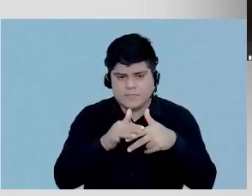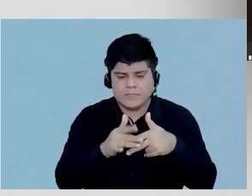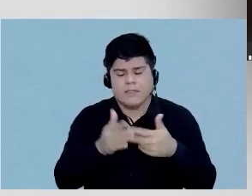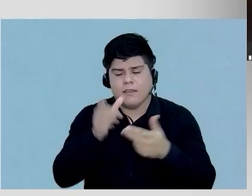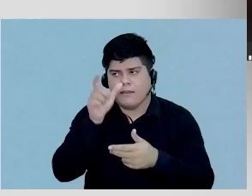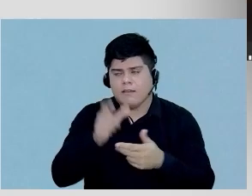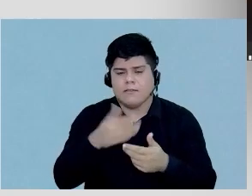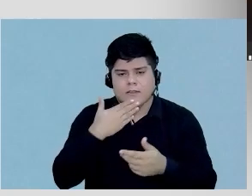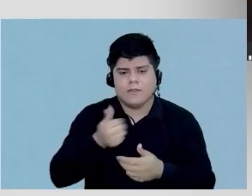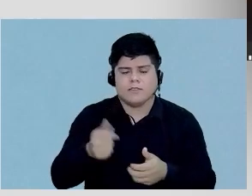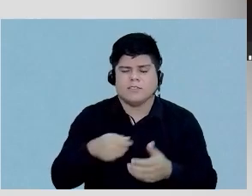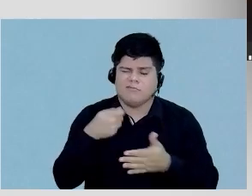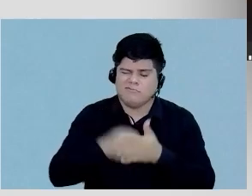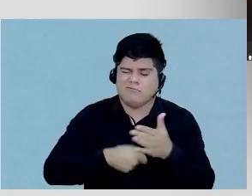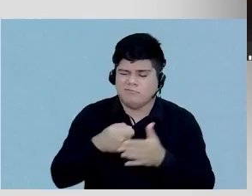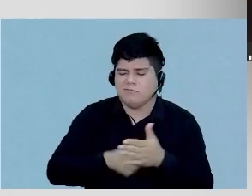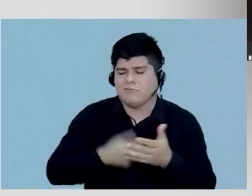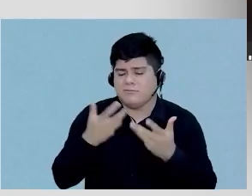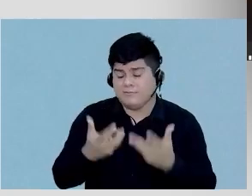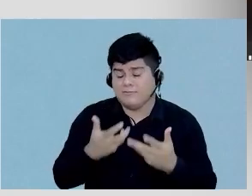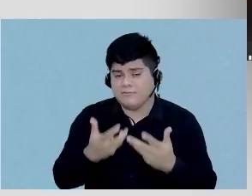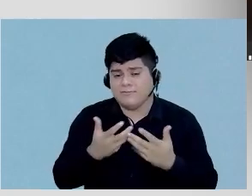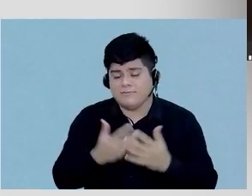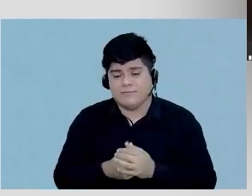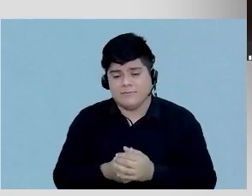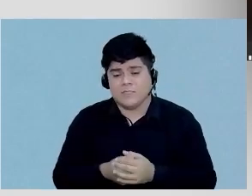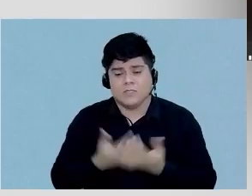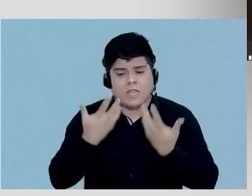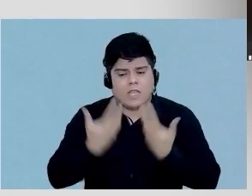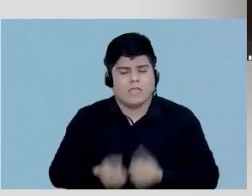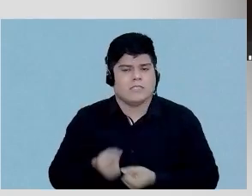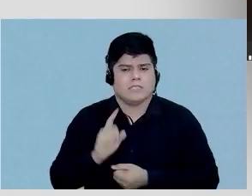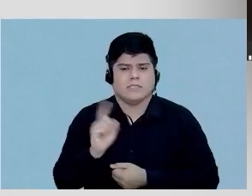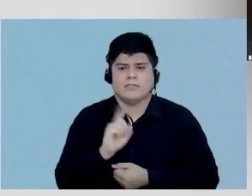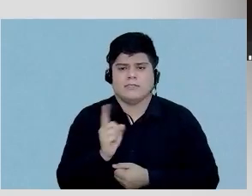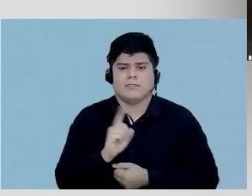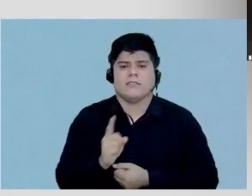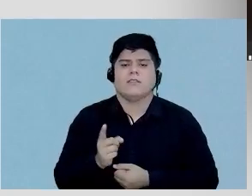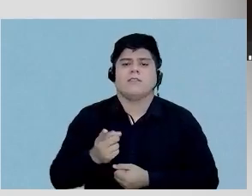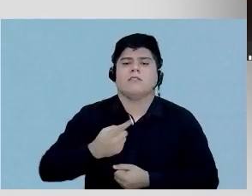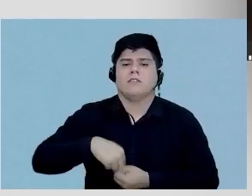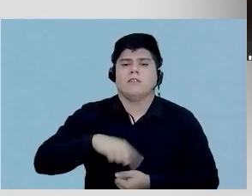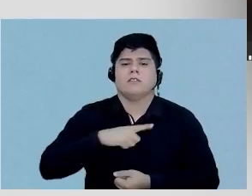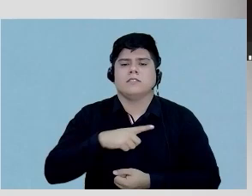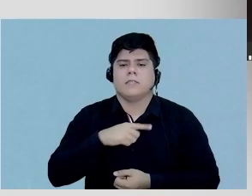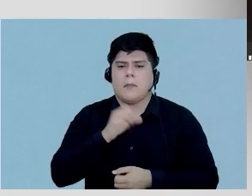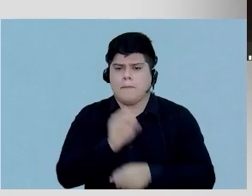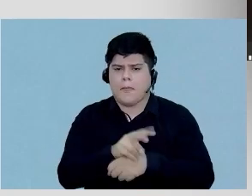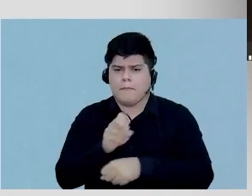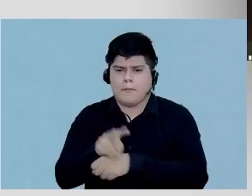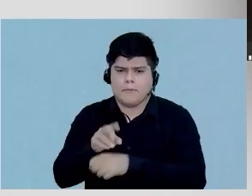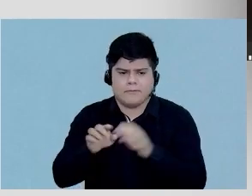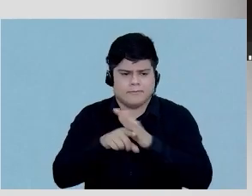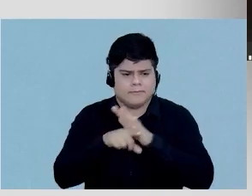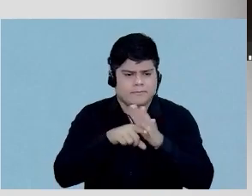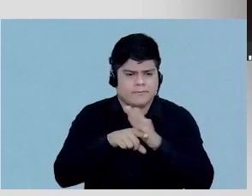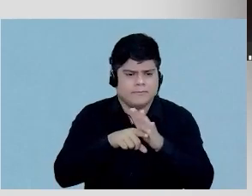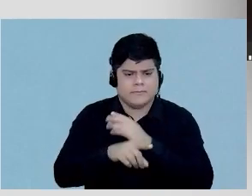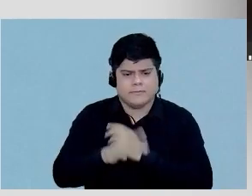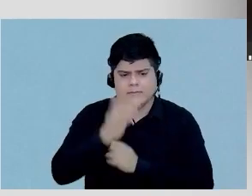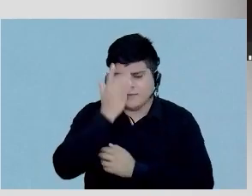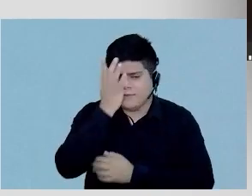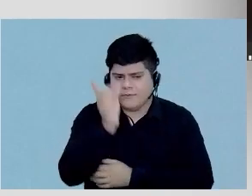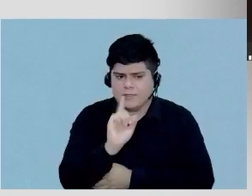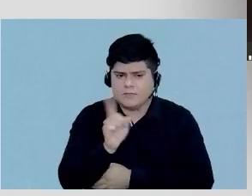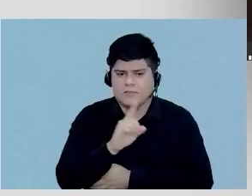é isso que a gente está lutando para fazer a gente não cansa a gente tem implementado esse exame não foi fácil